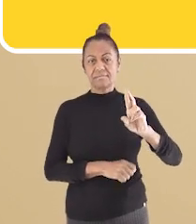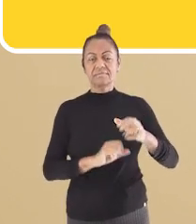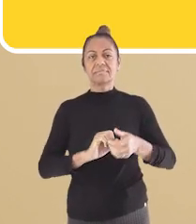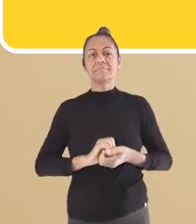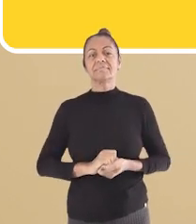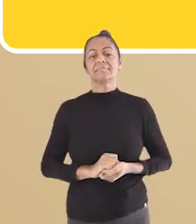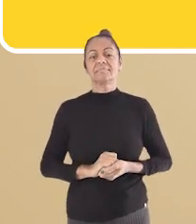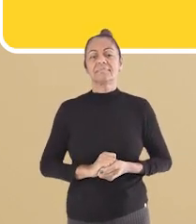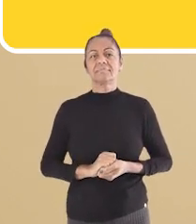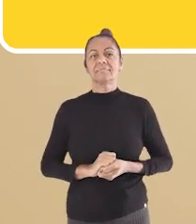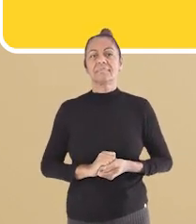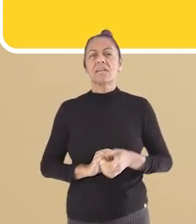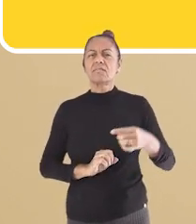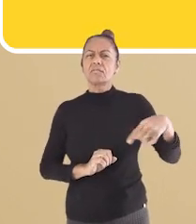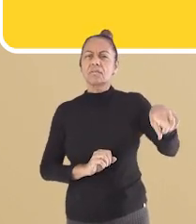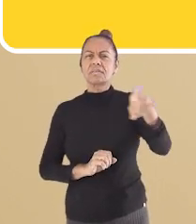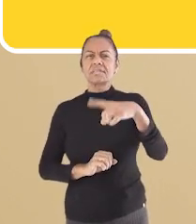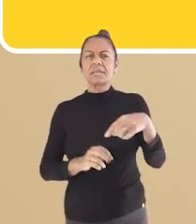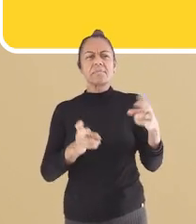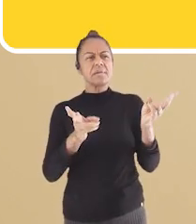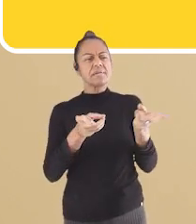campanha da LBR.